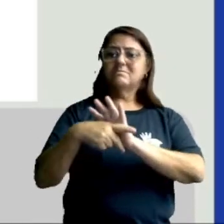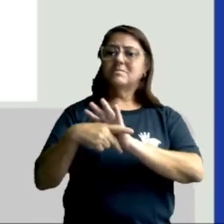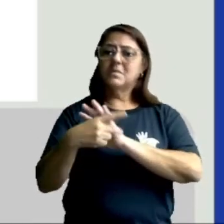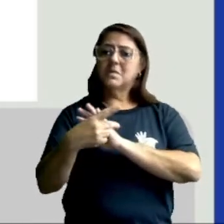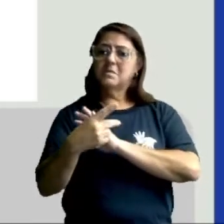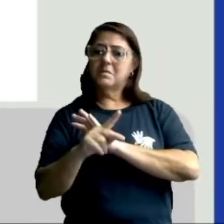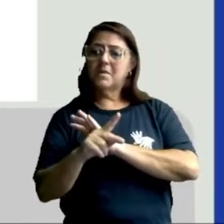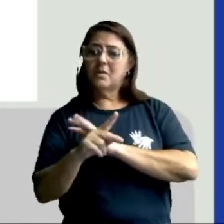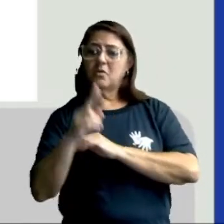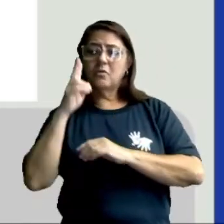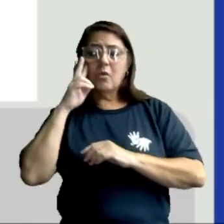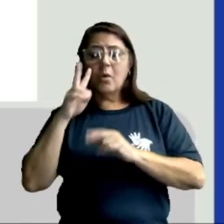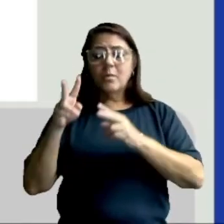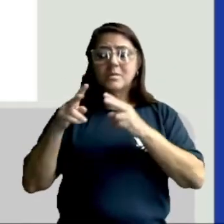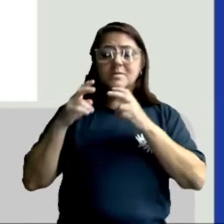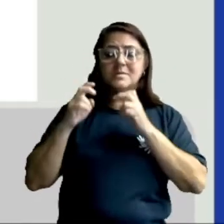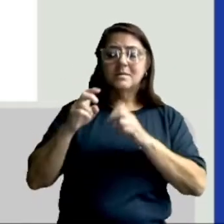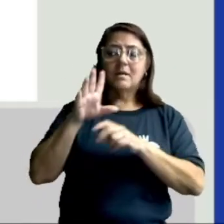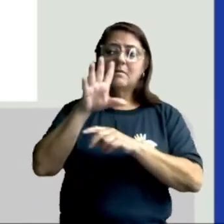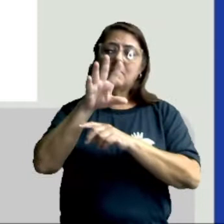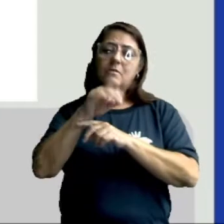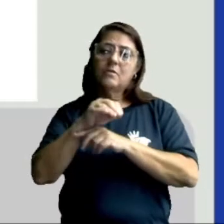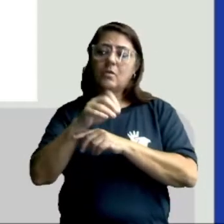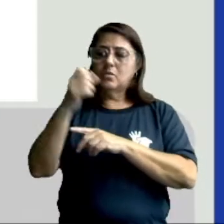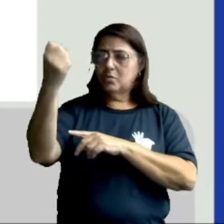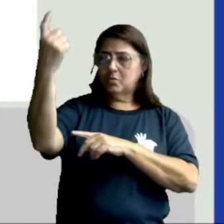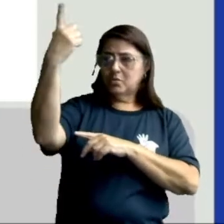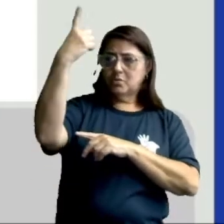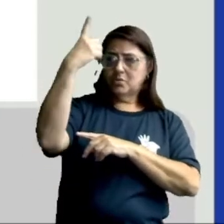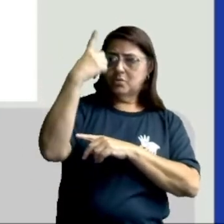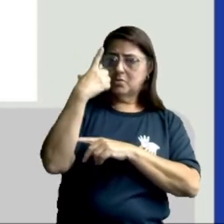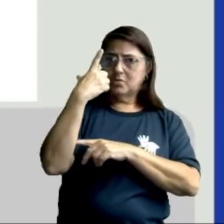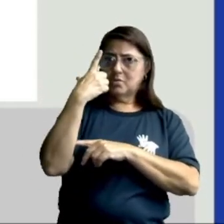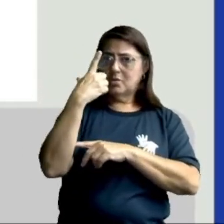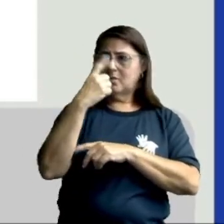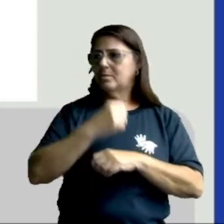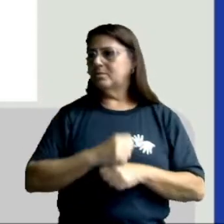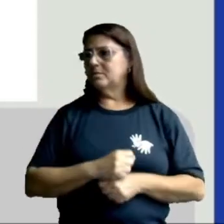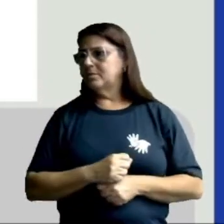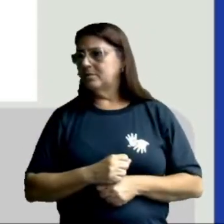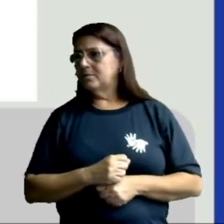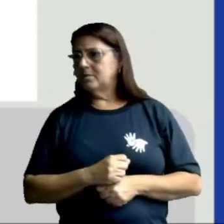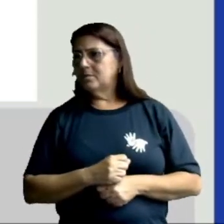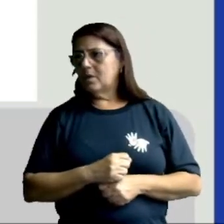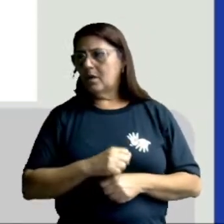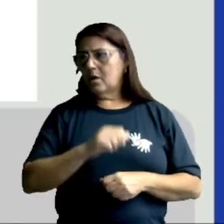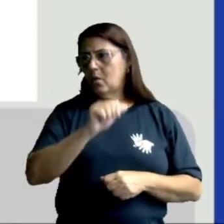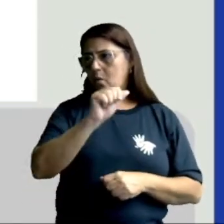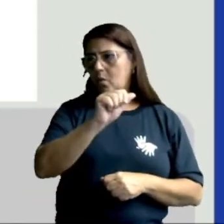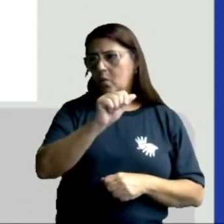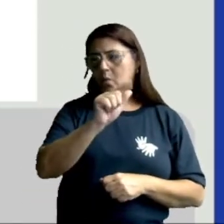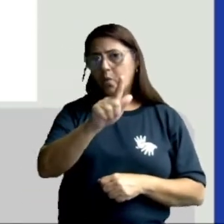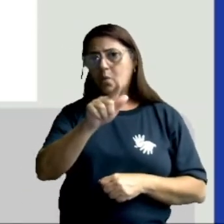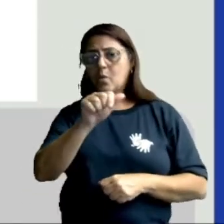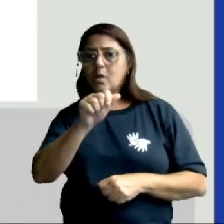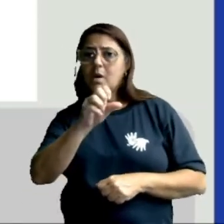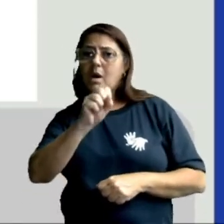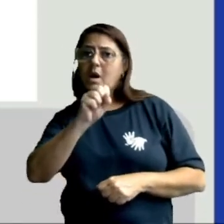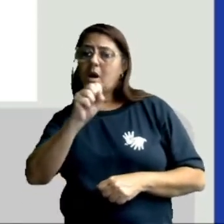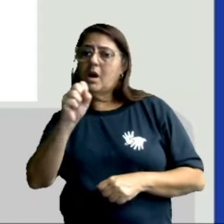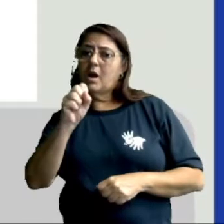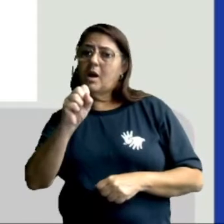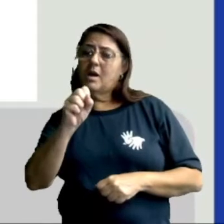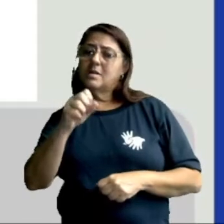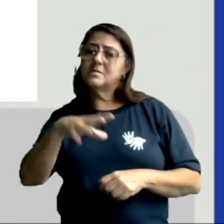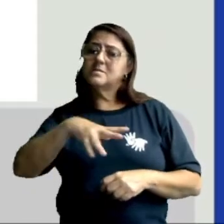Pela imagem vocês podem observar a luz do sol, o gás carbônico, que